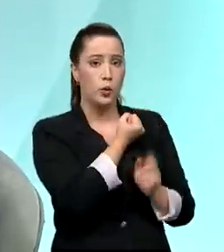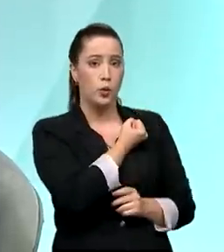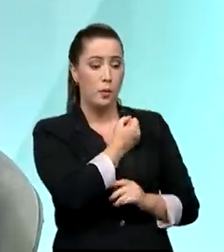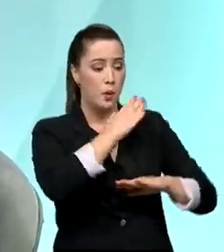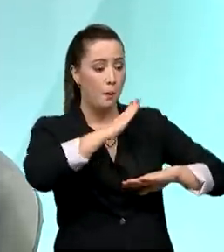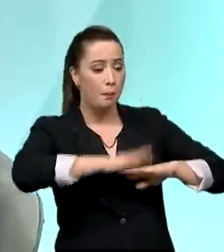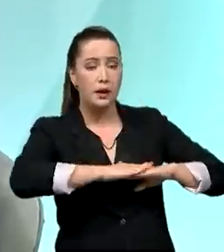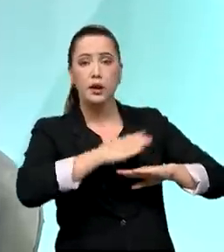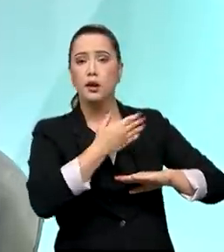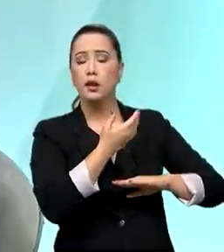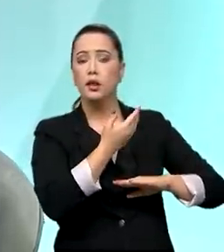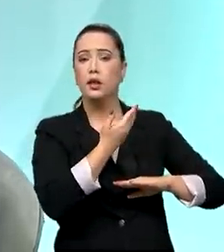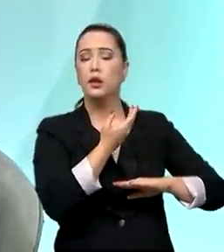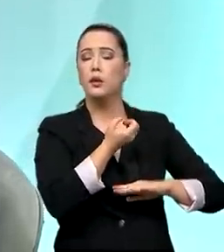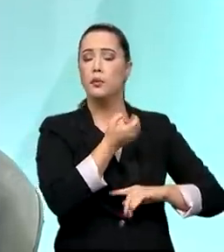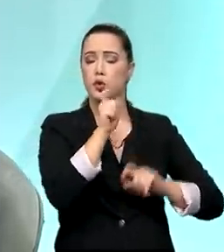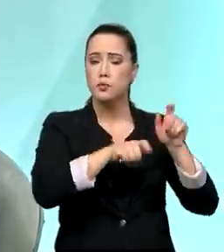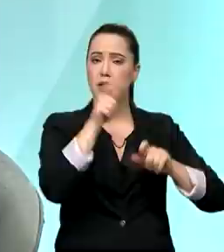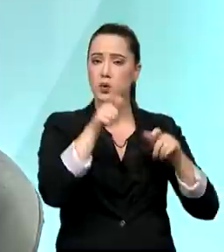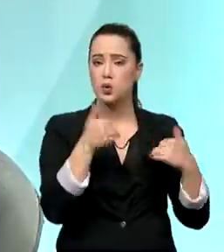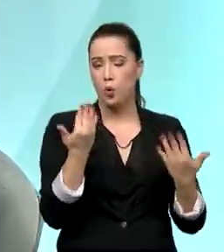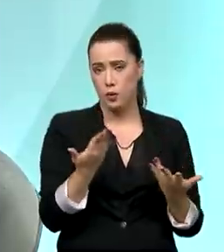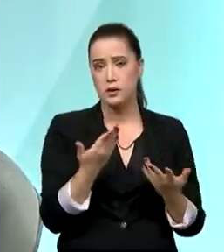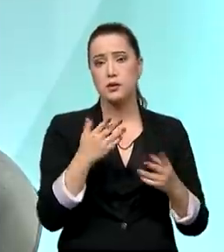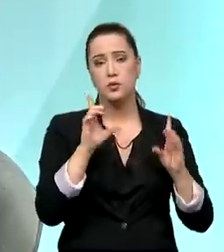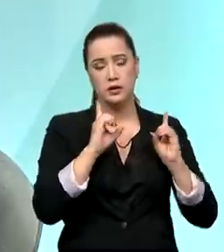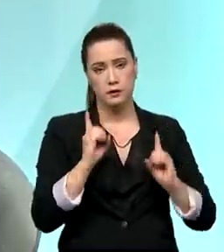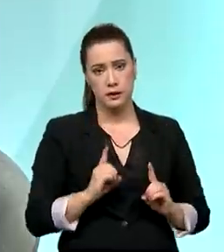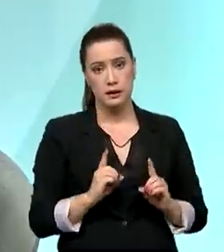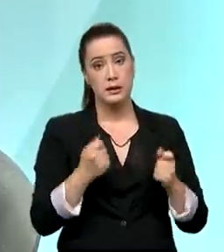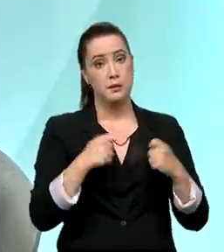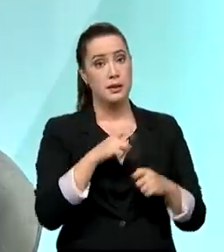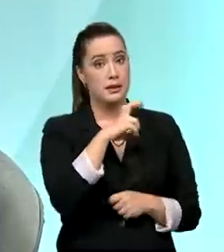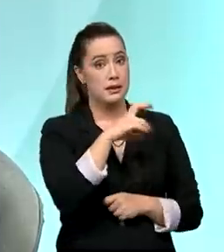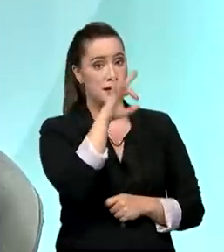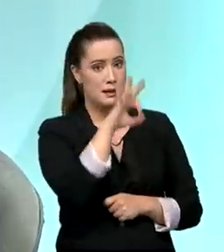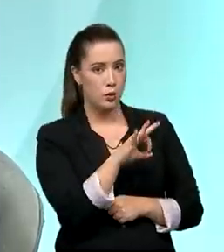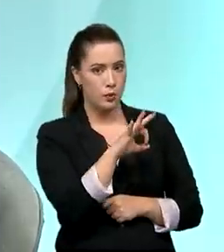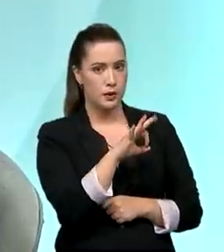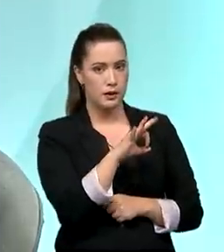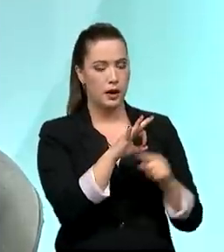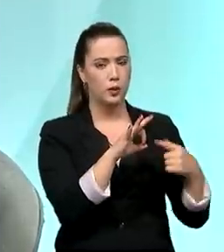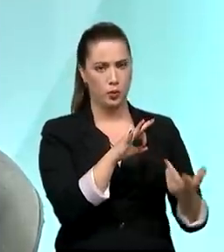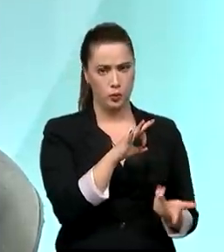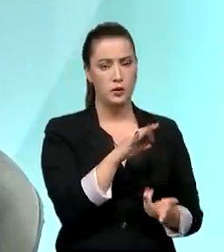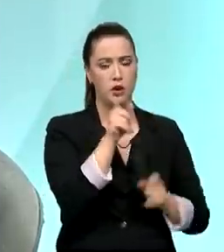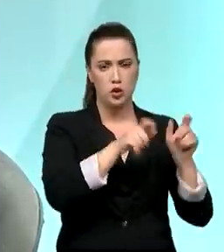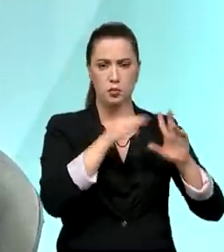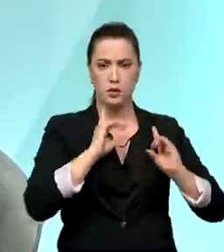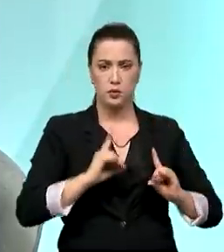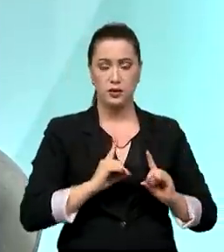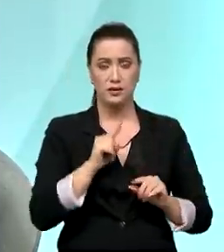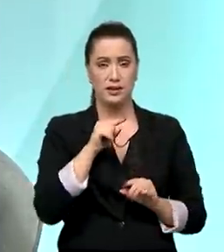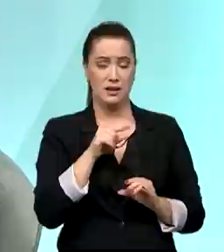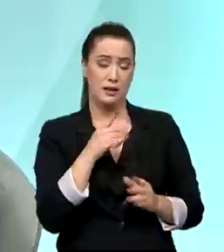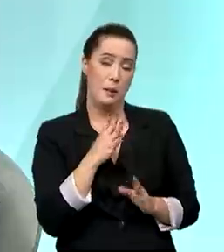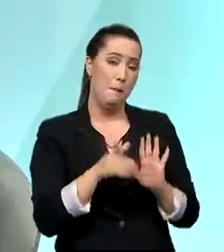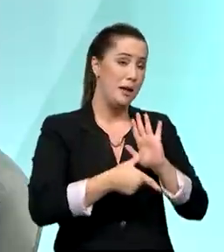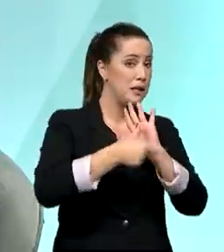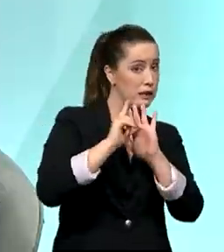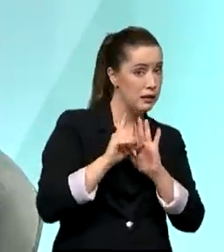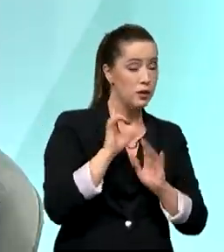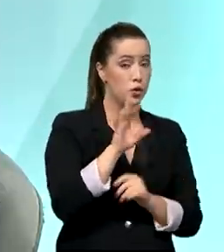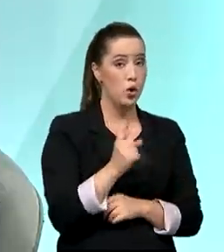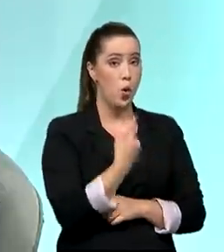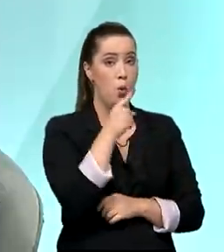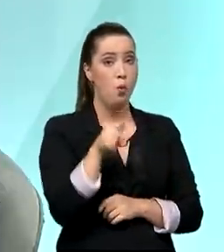Na Caixa Econômica Federal, pelo tamanho, era de 5%. Só que só havia 1,5%. A primeira coisa que nós